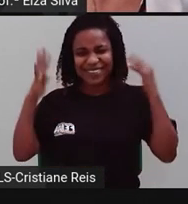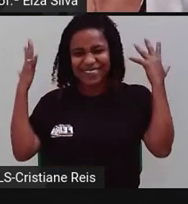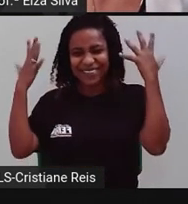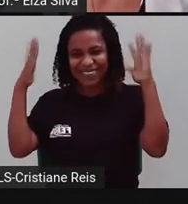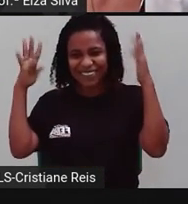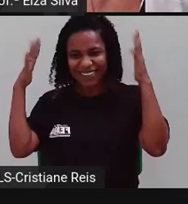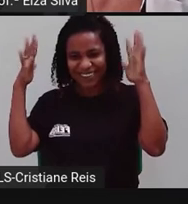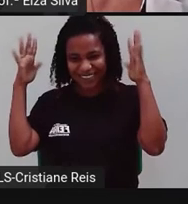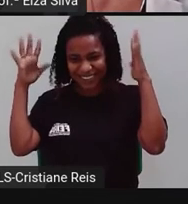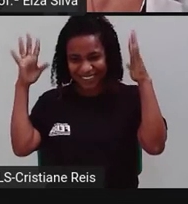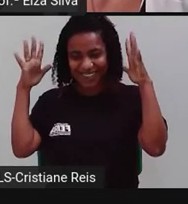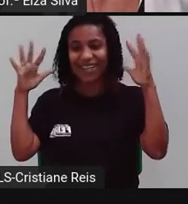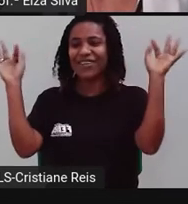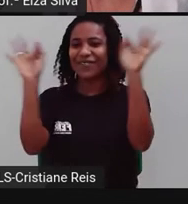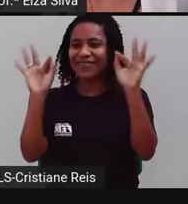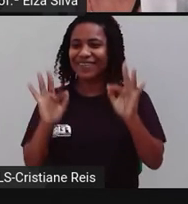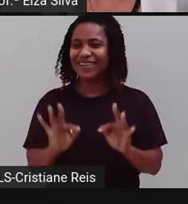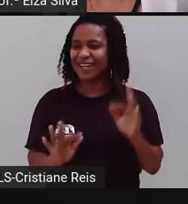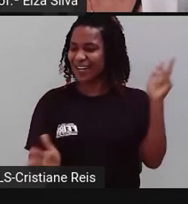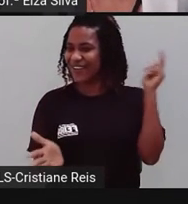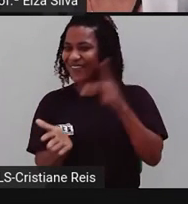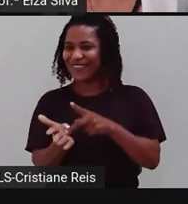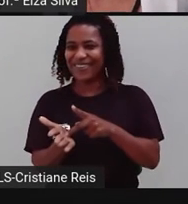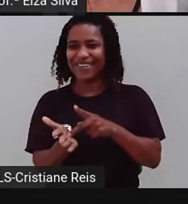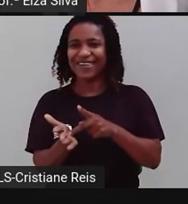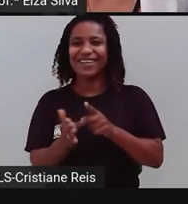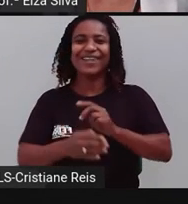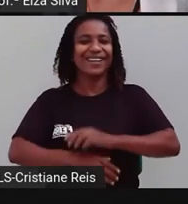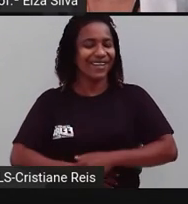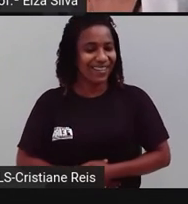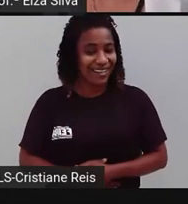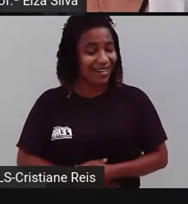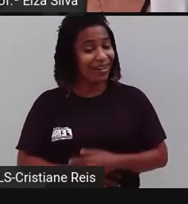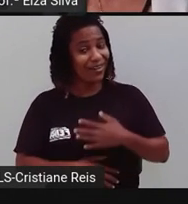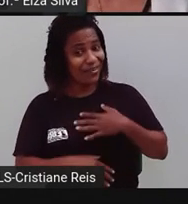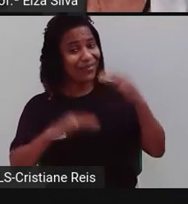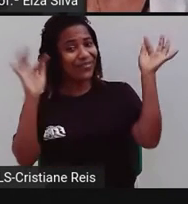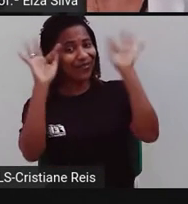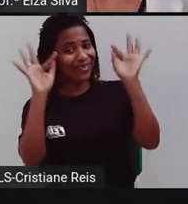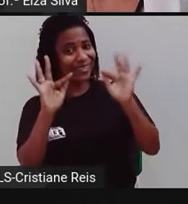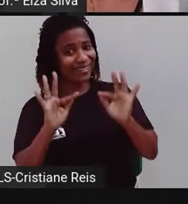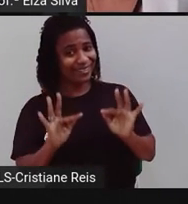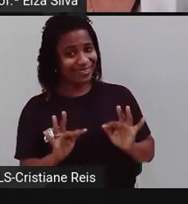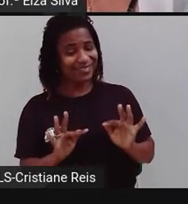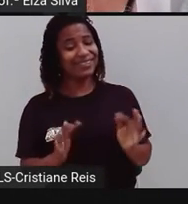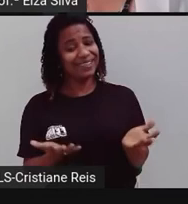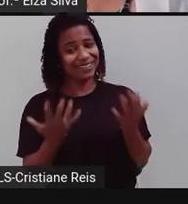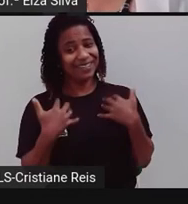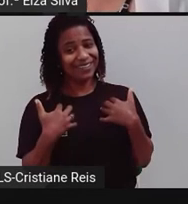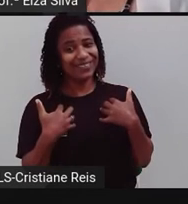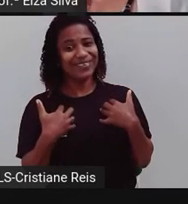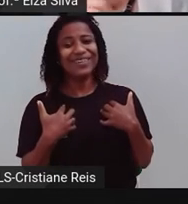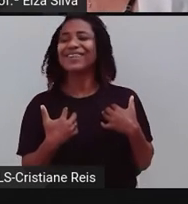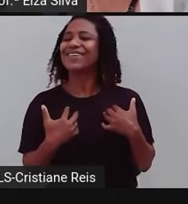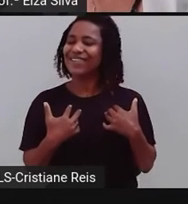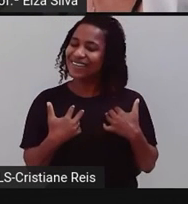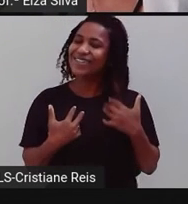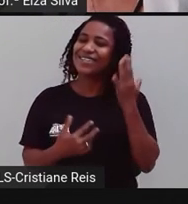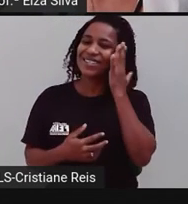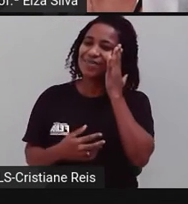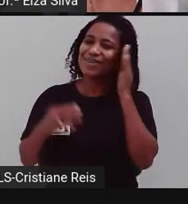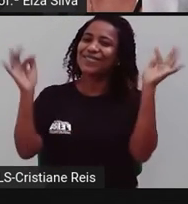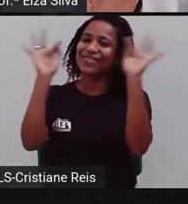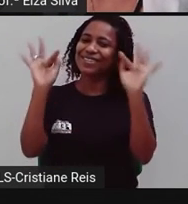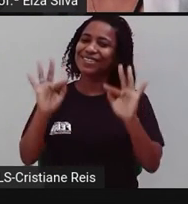felicidade é a verdade Por que estou feliz? Bata palmas se sabe o que a felicidade é para